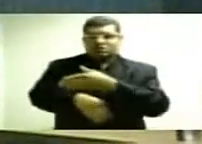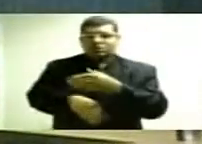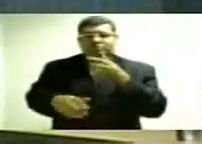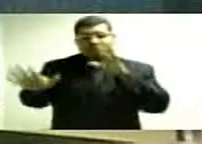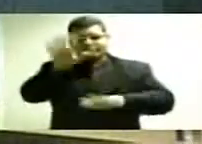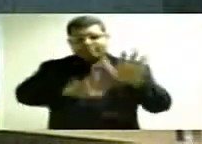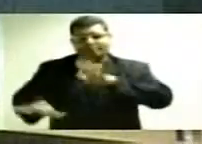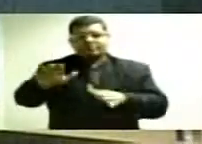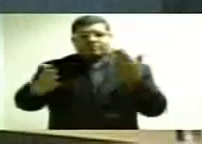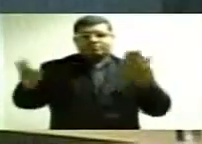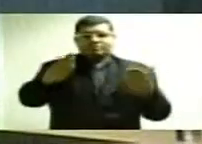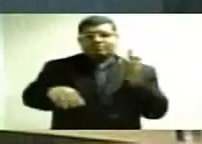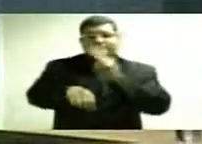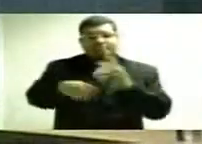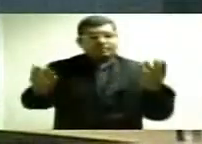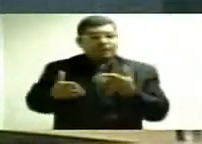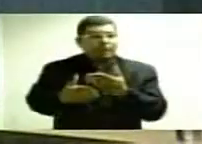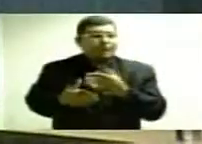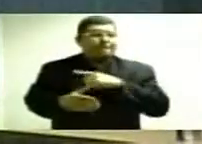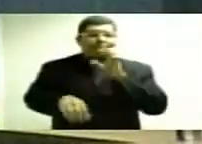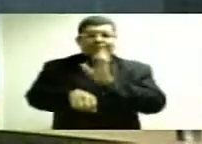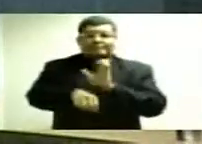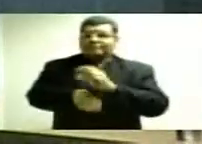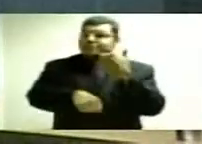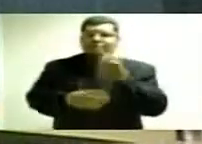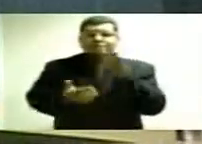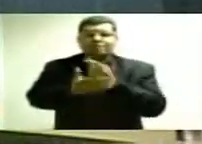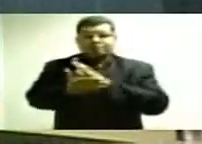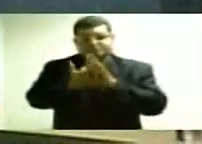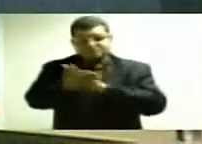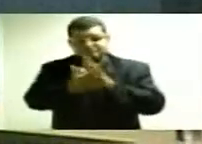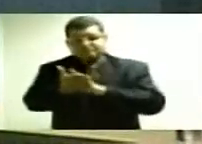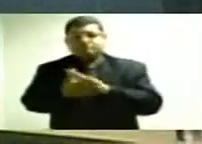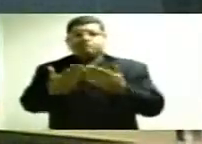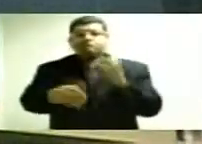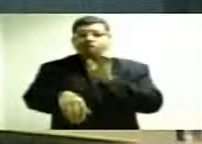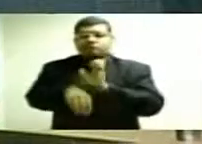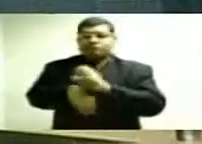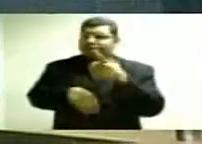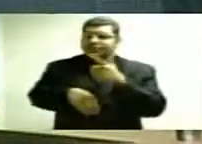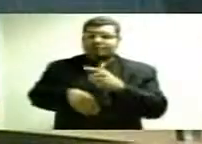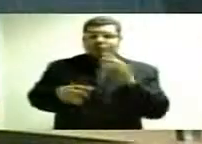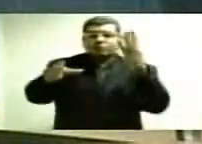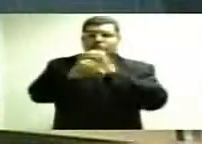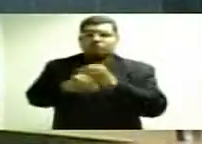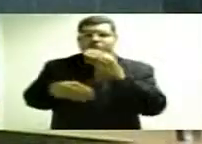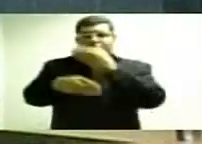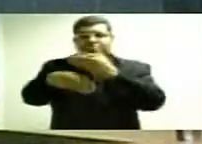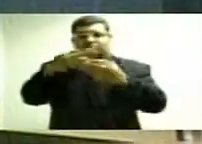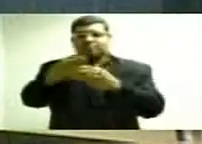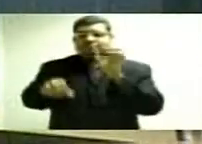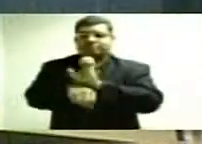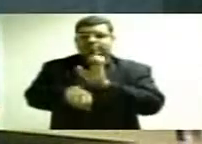descontrole, com desequilíbrio fiscal, é um Estado que não paga os seus fornecedores, é um Estado que não conclui as suas obras,